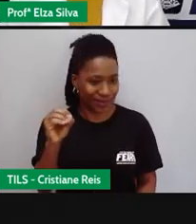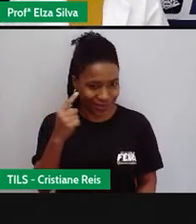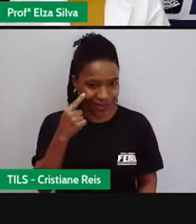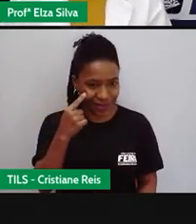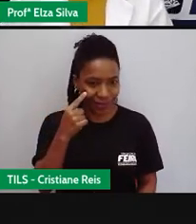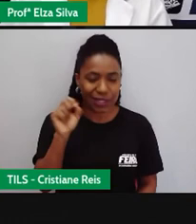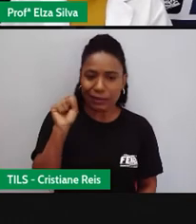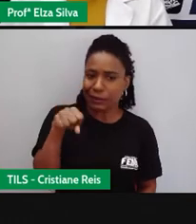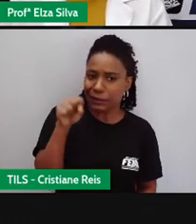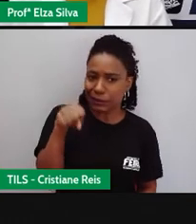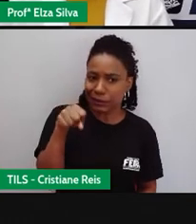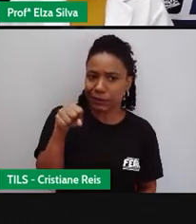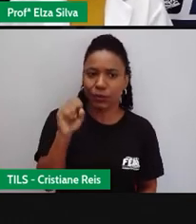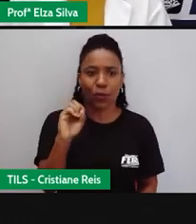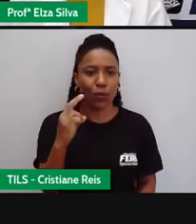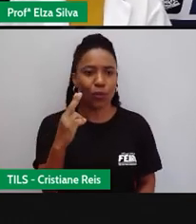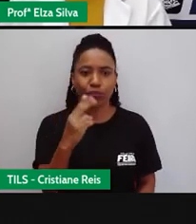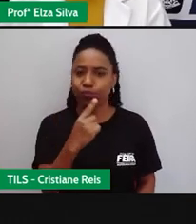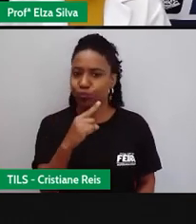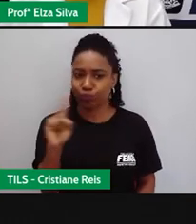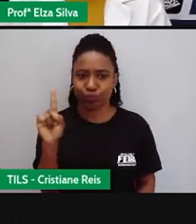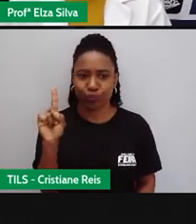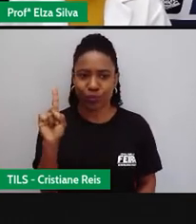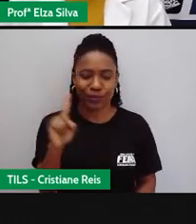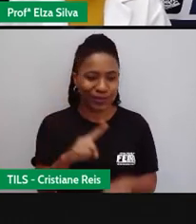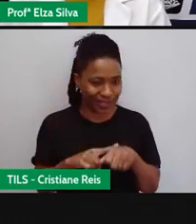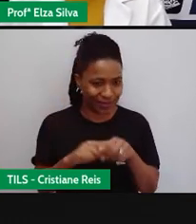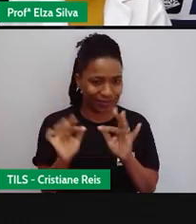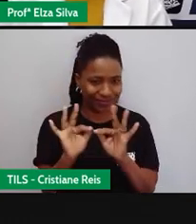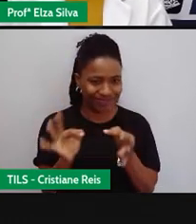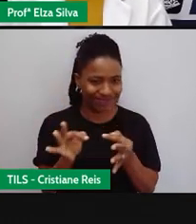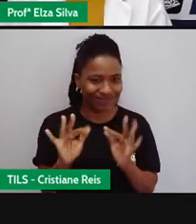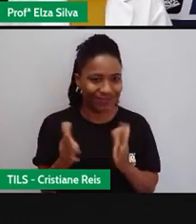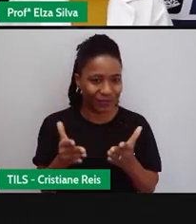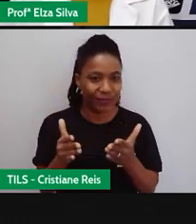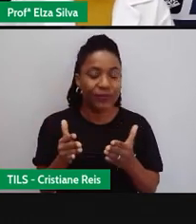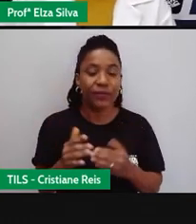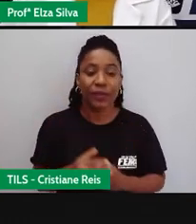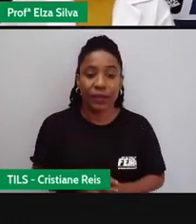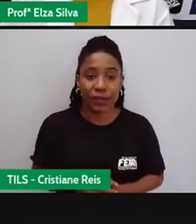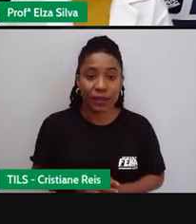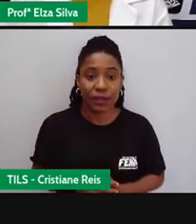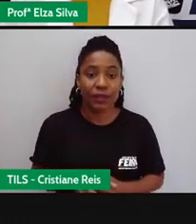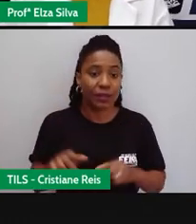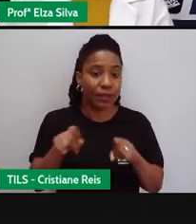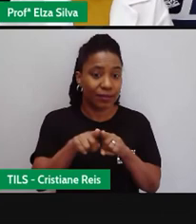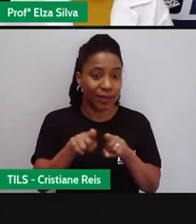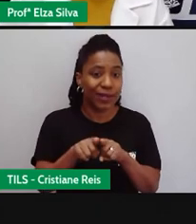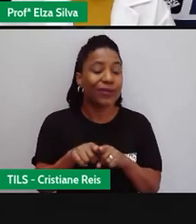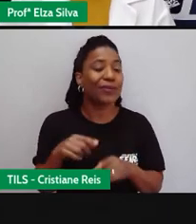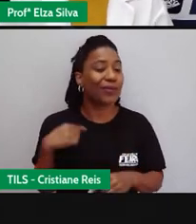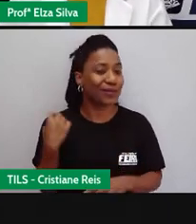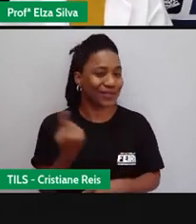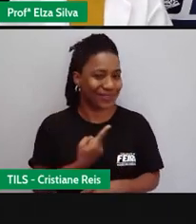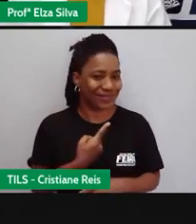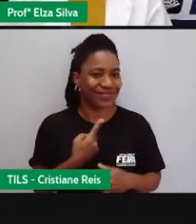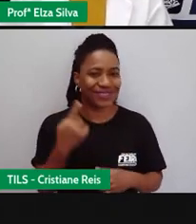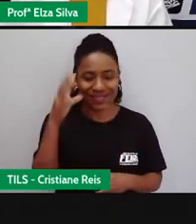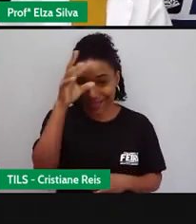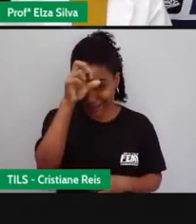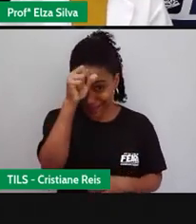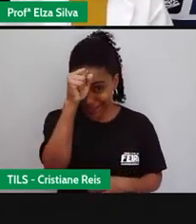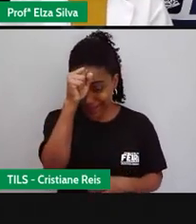pergunta No tempo presente simples E nós também ampliamos Hoje o nosso Repertório